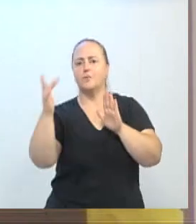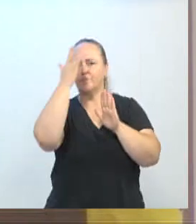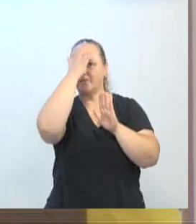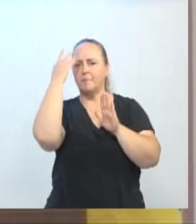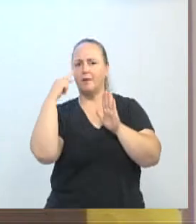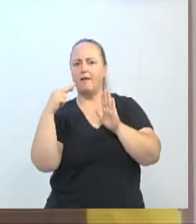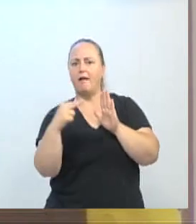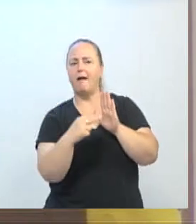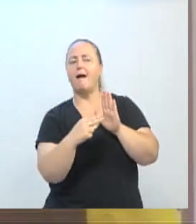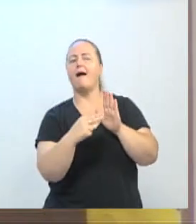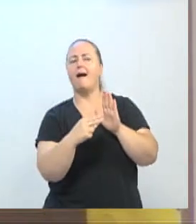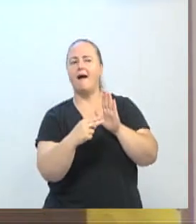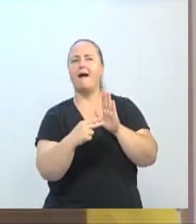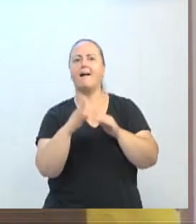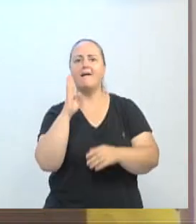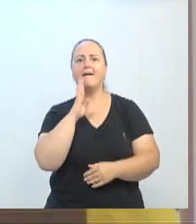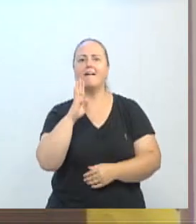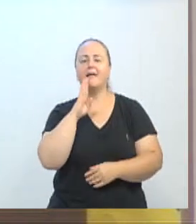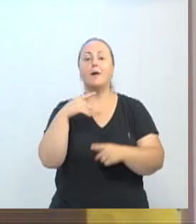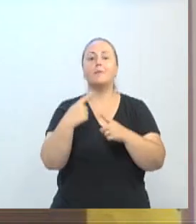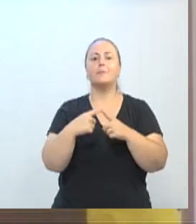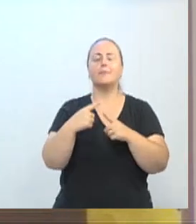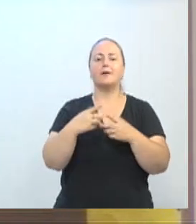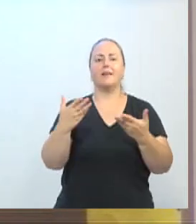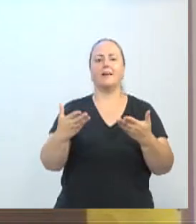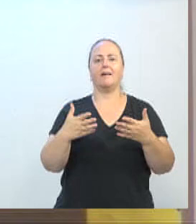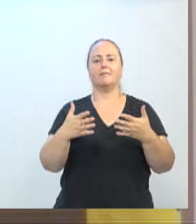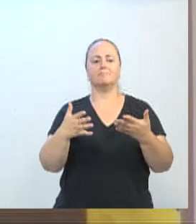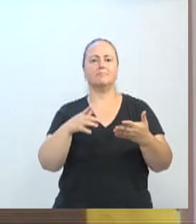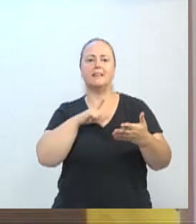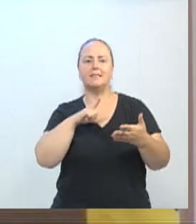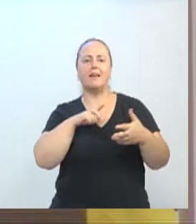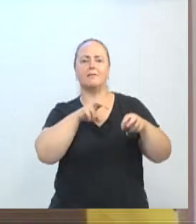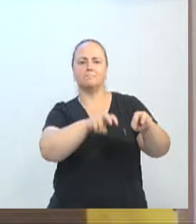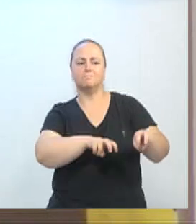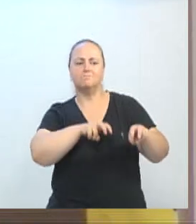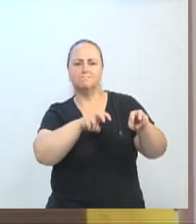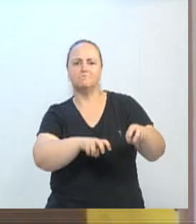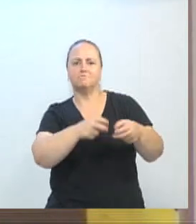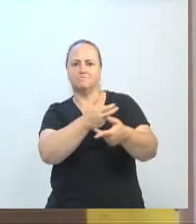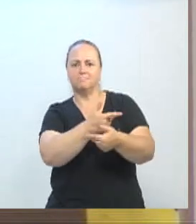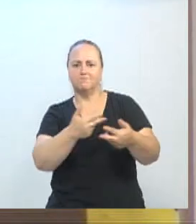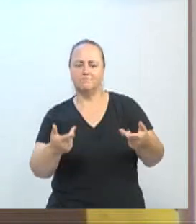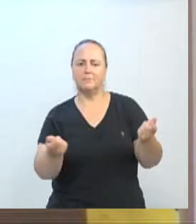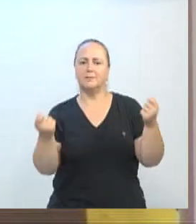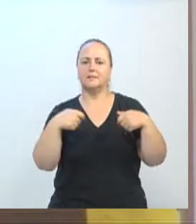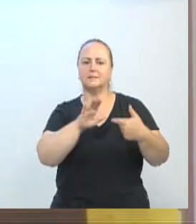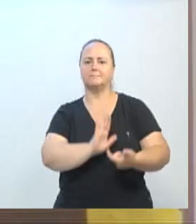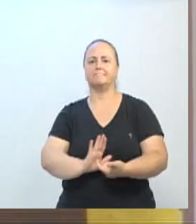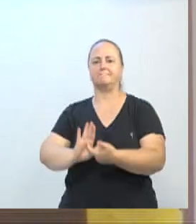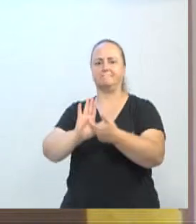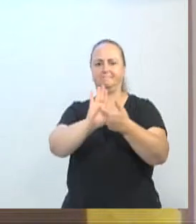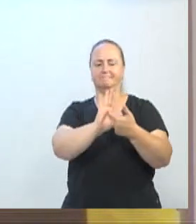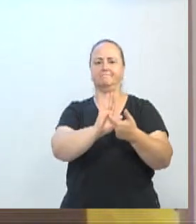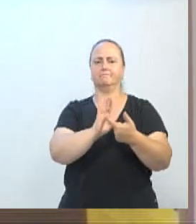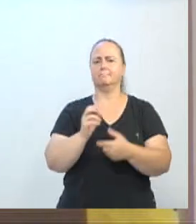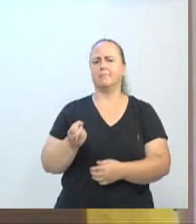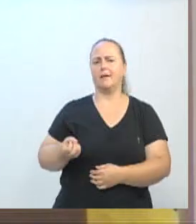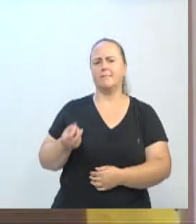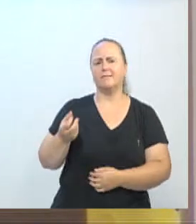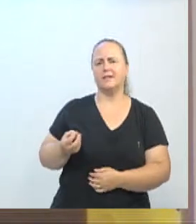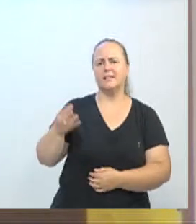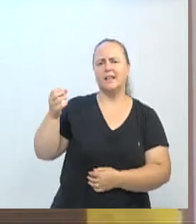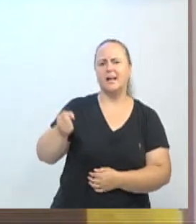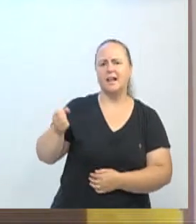que têm atividade rural, vereadorito. Porque o único jeito deles se destacarem não é vender o leite,